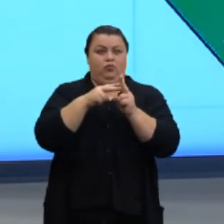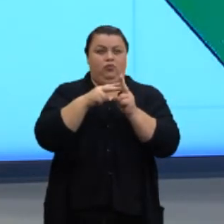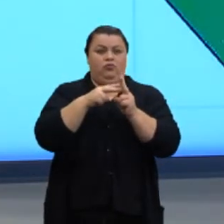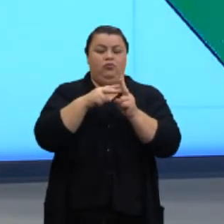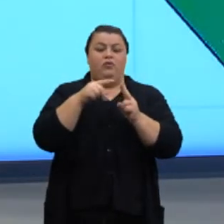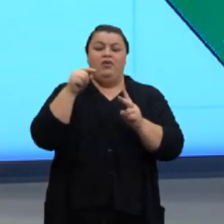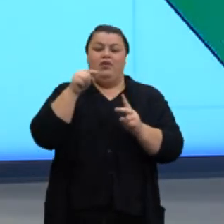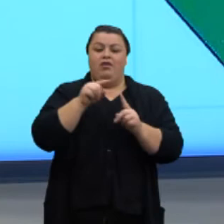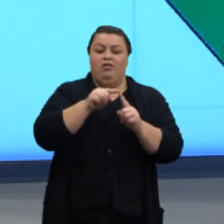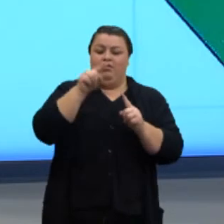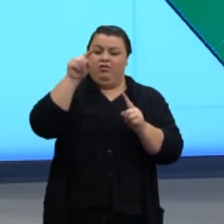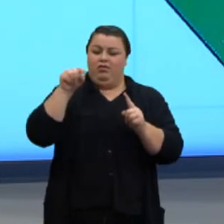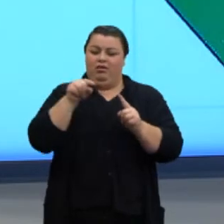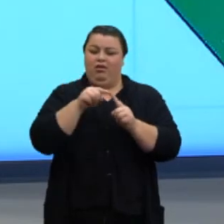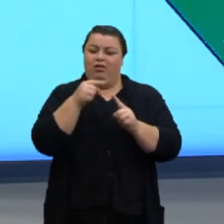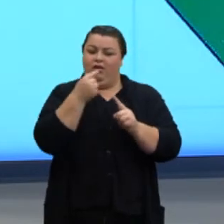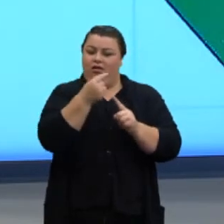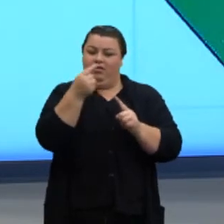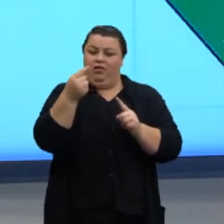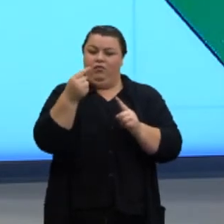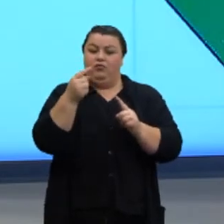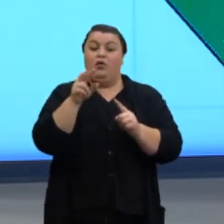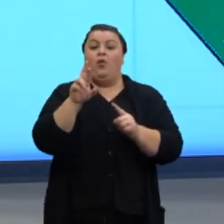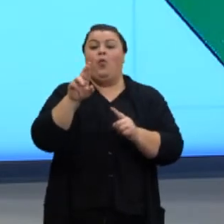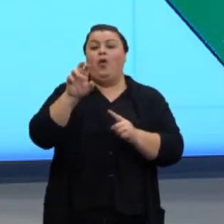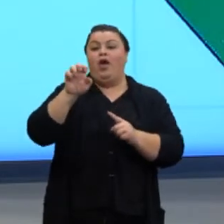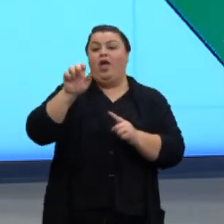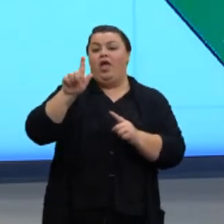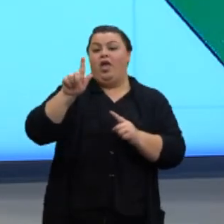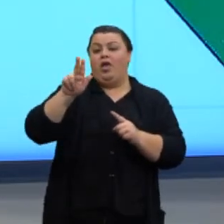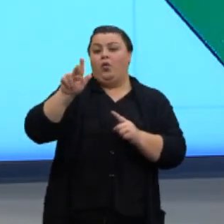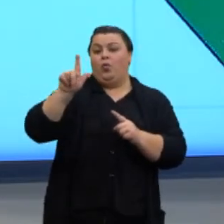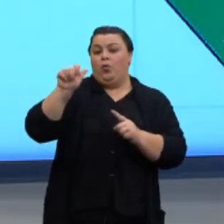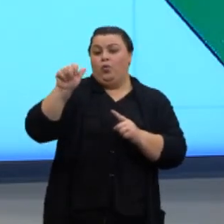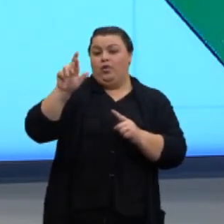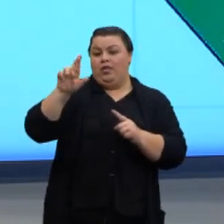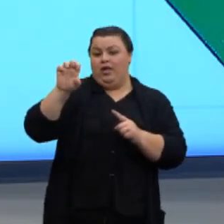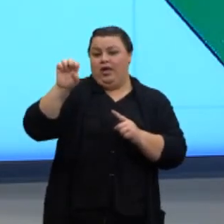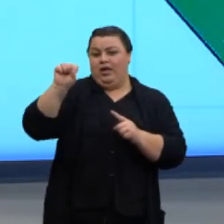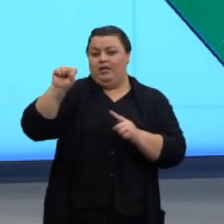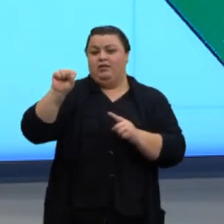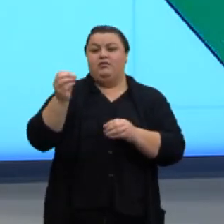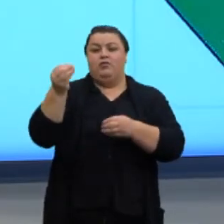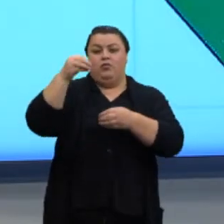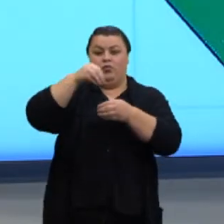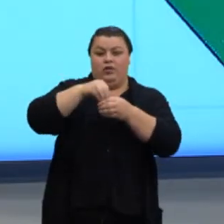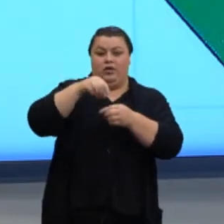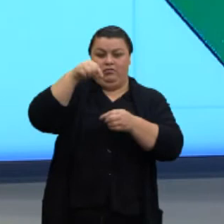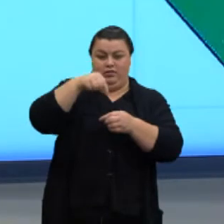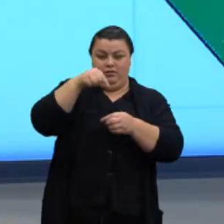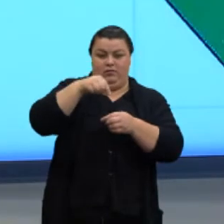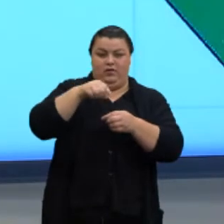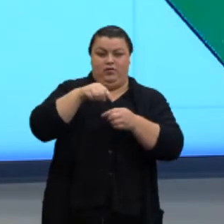triângulos também são regulares. E são colocados nesse mesmo semiespaço.